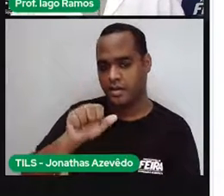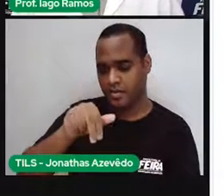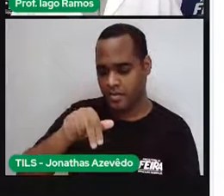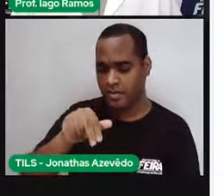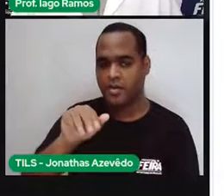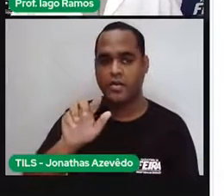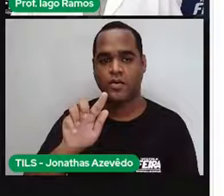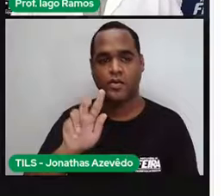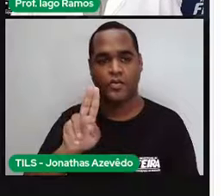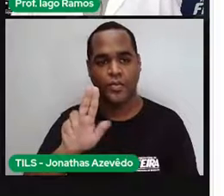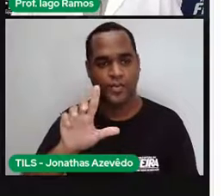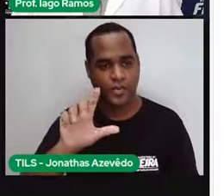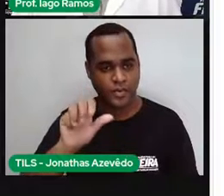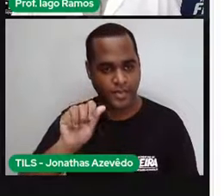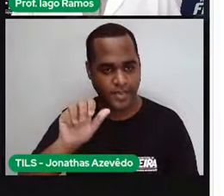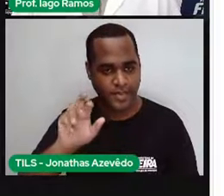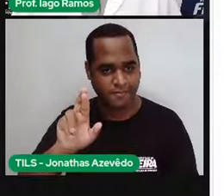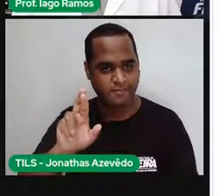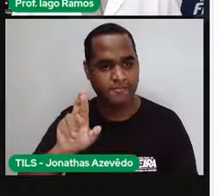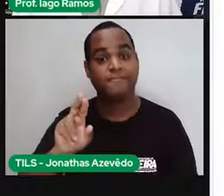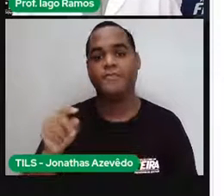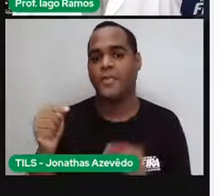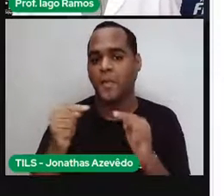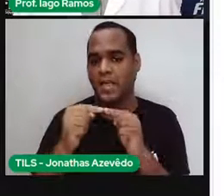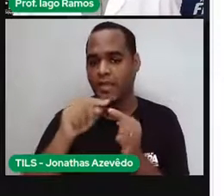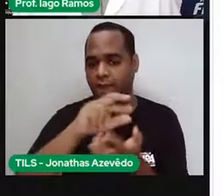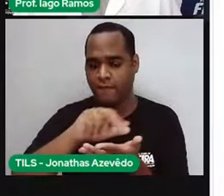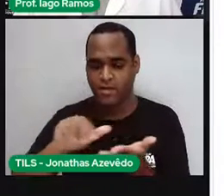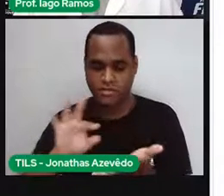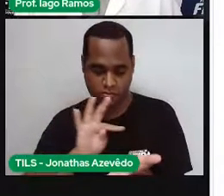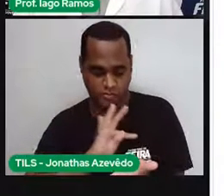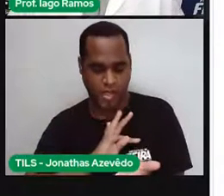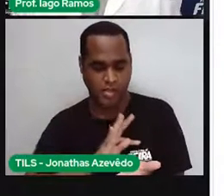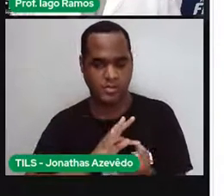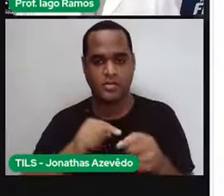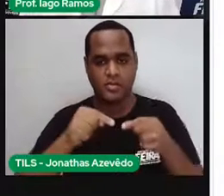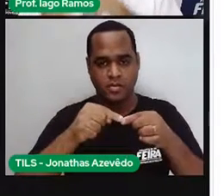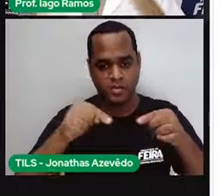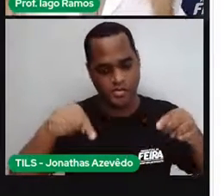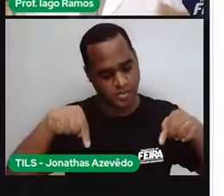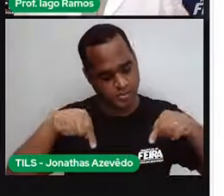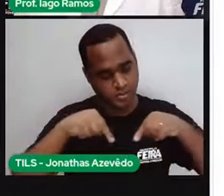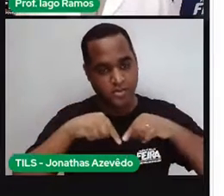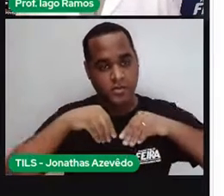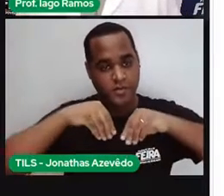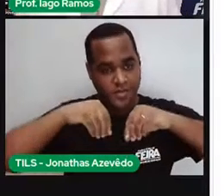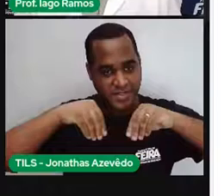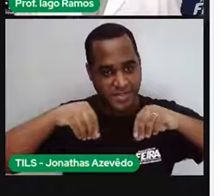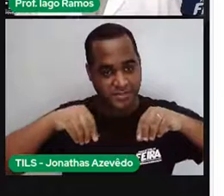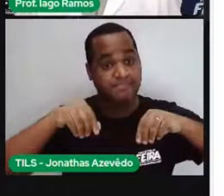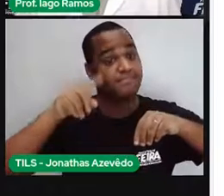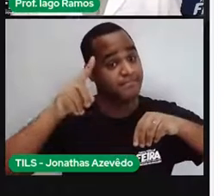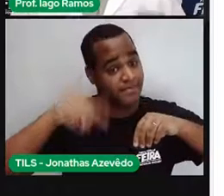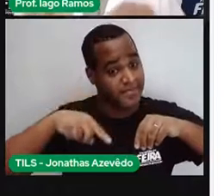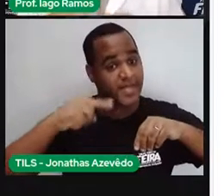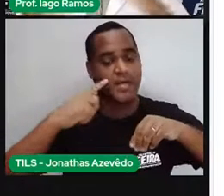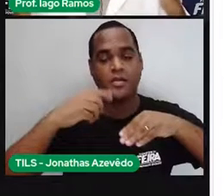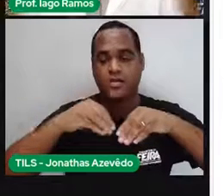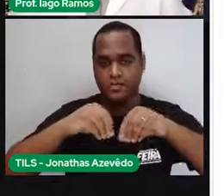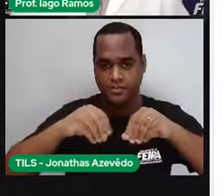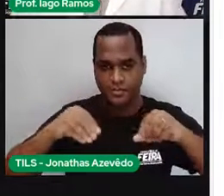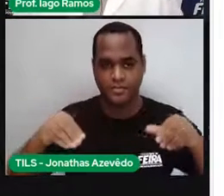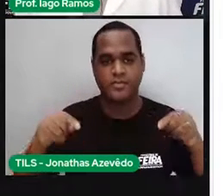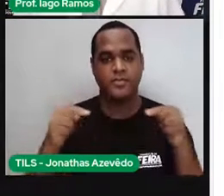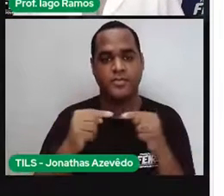Devido às características técnicas do terreno, ou seja, o formato desse terreno é o